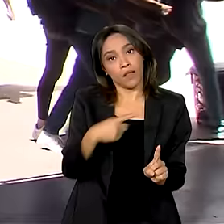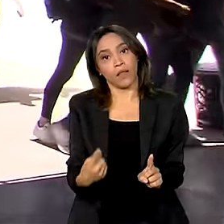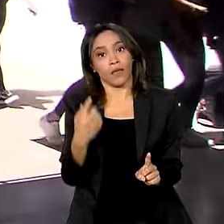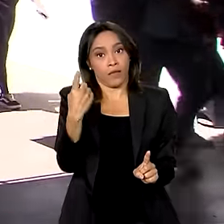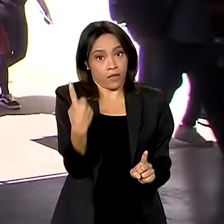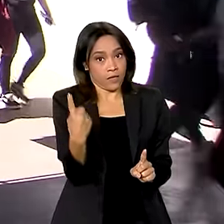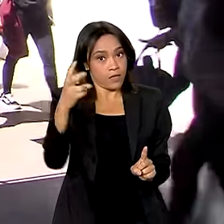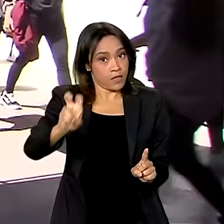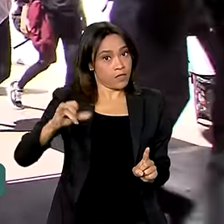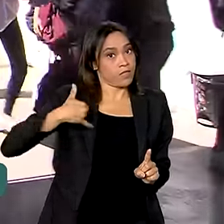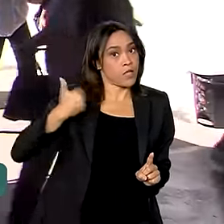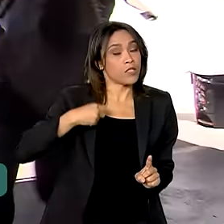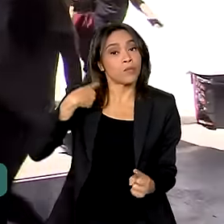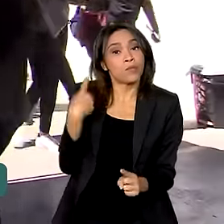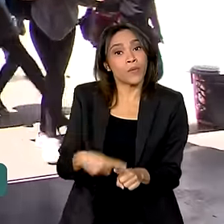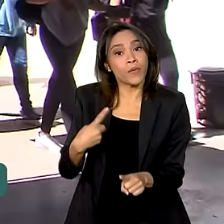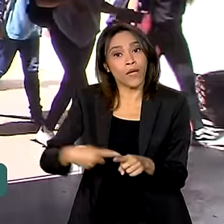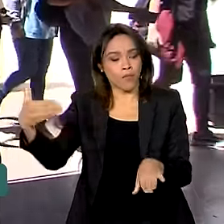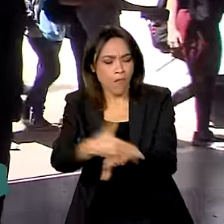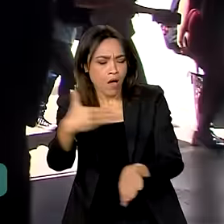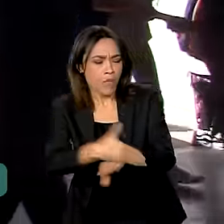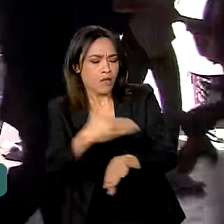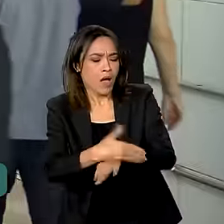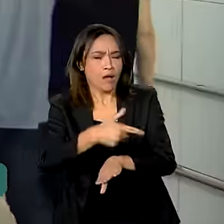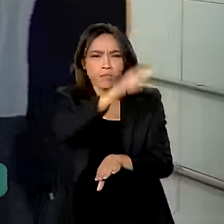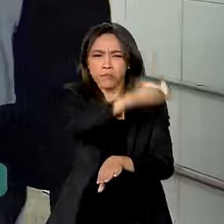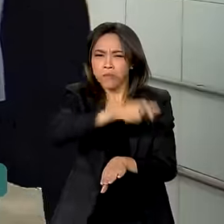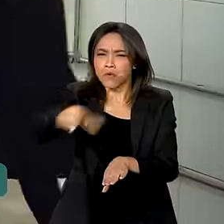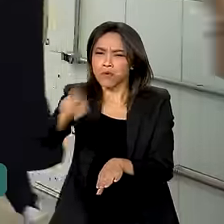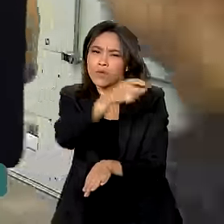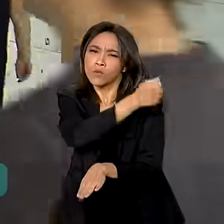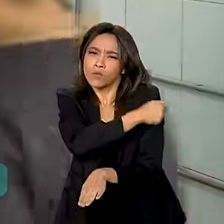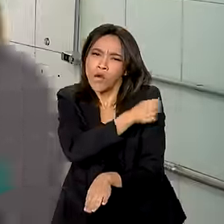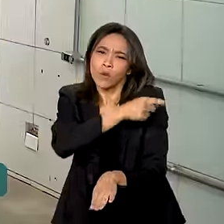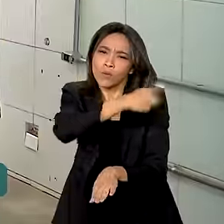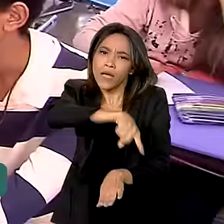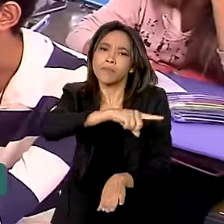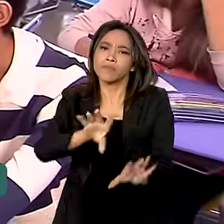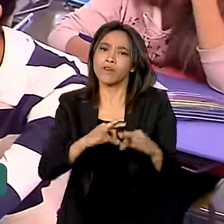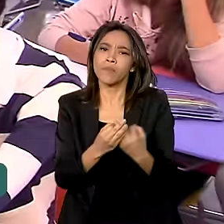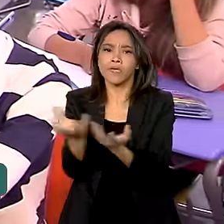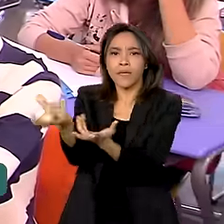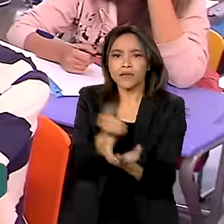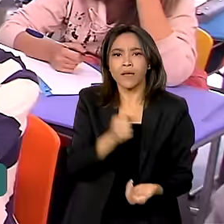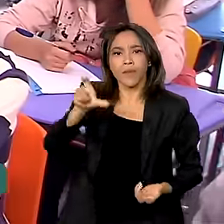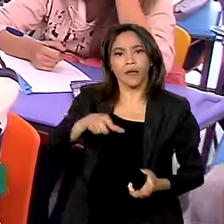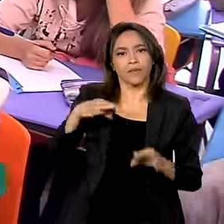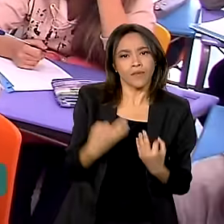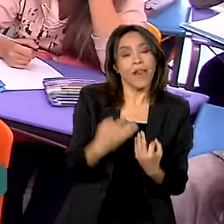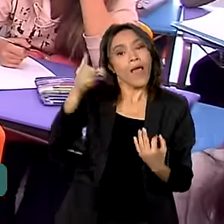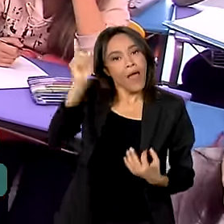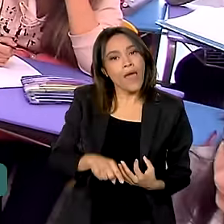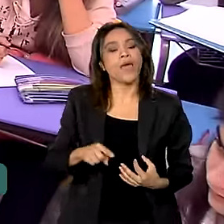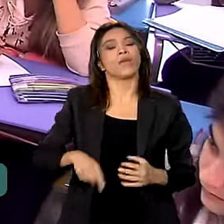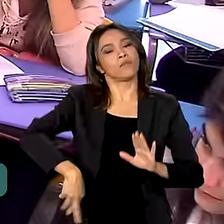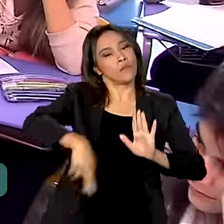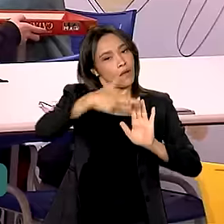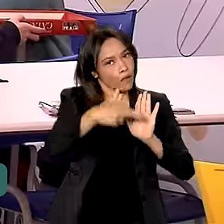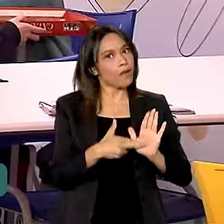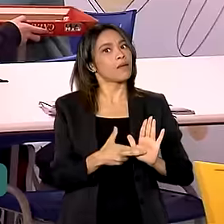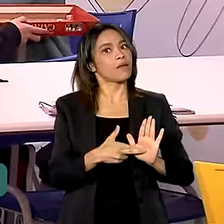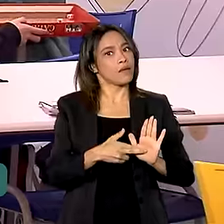idade. Isto porque a frequência escolar dos alunos das famílias beneficiadas é uma condição para que o